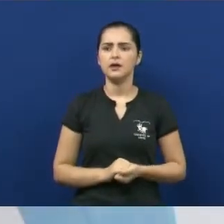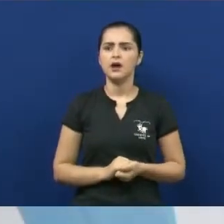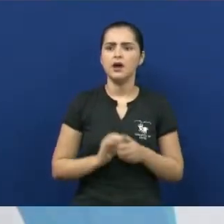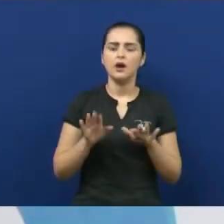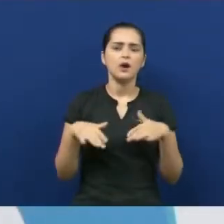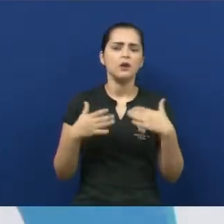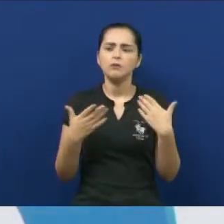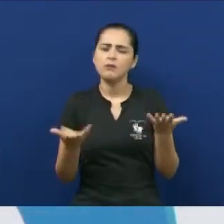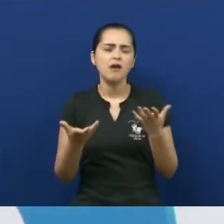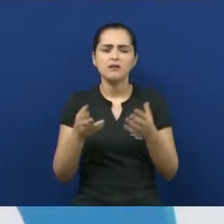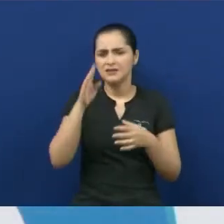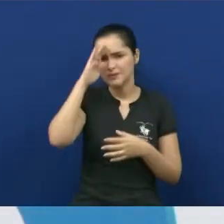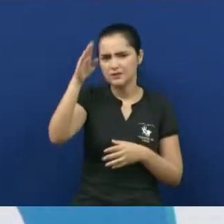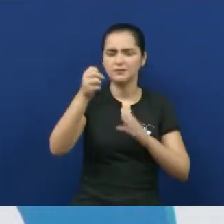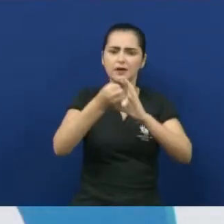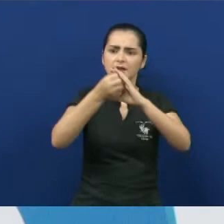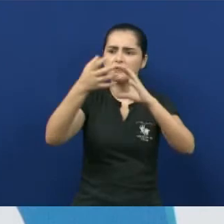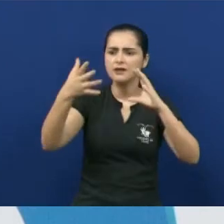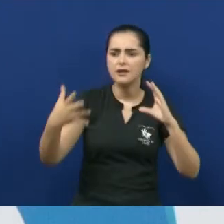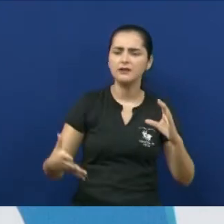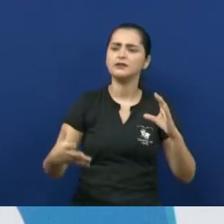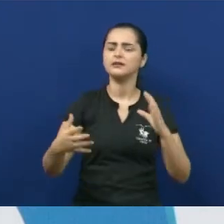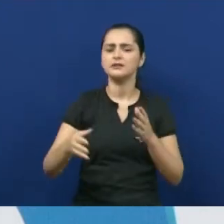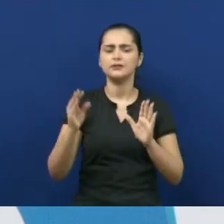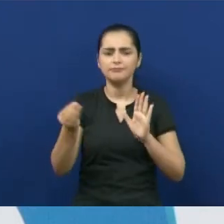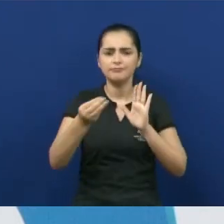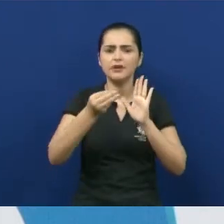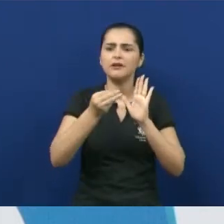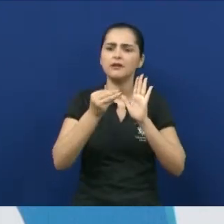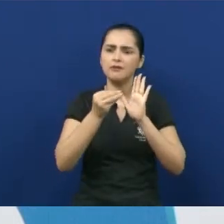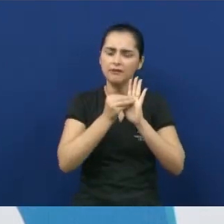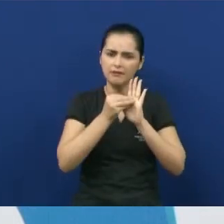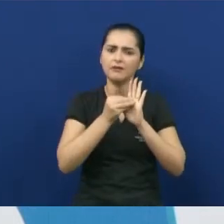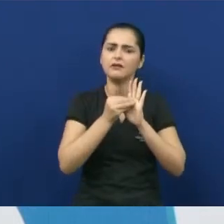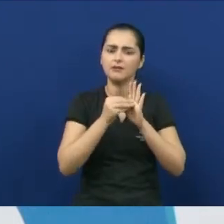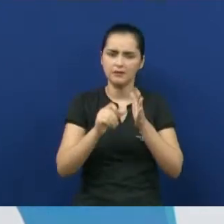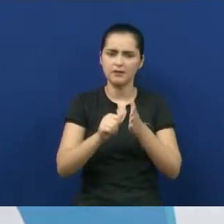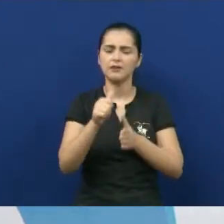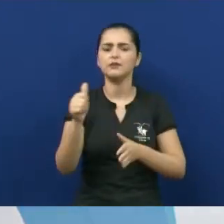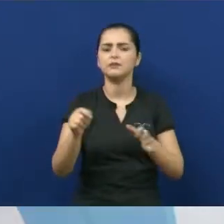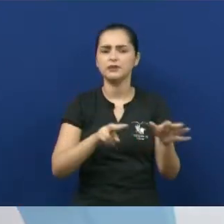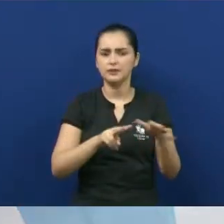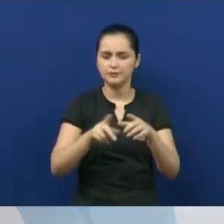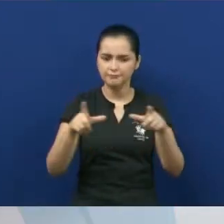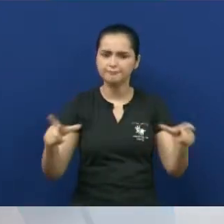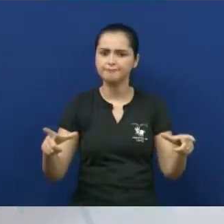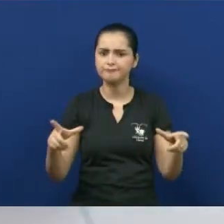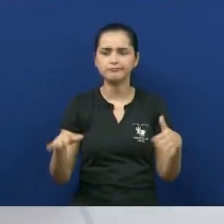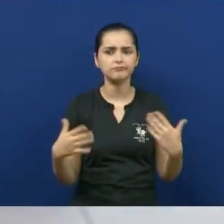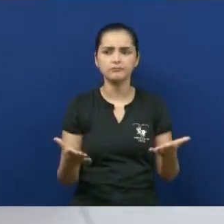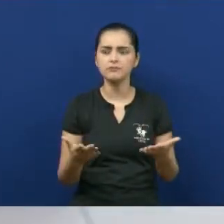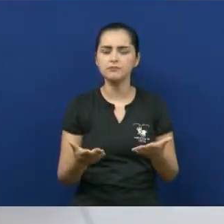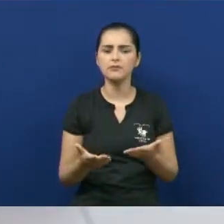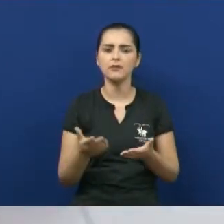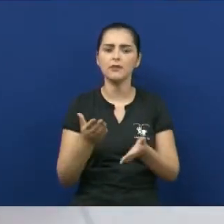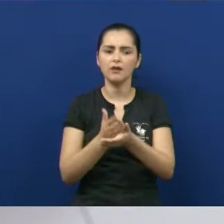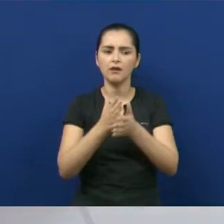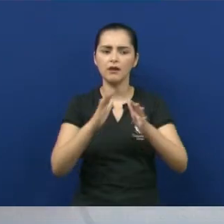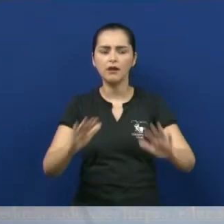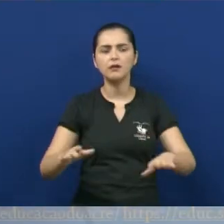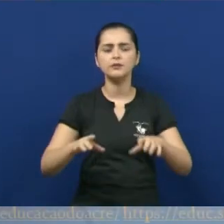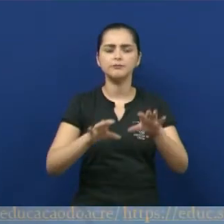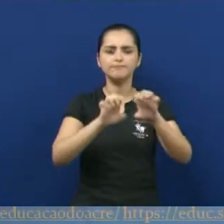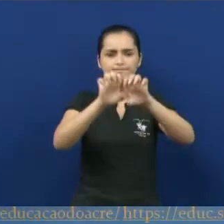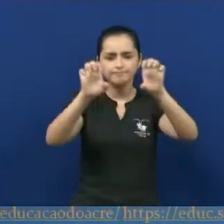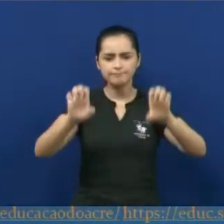são as principais características que marcaram o modernismo da primeira fase? O rompimento com as estruturas do